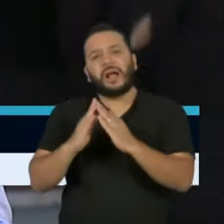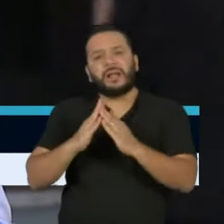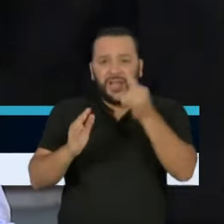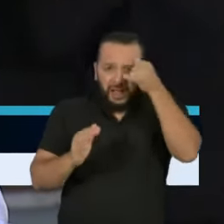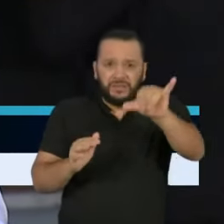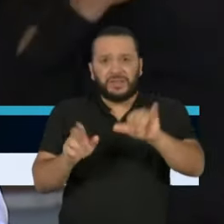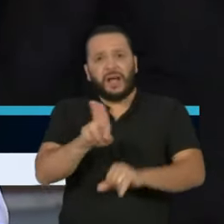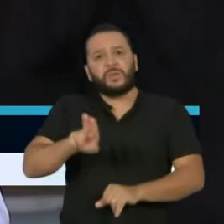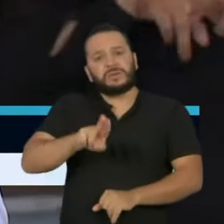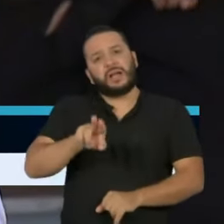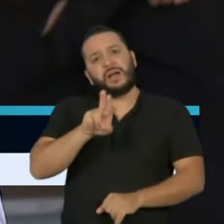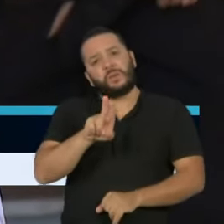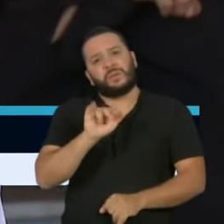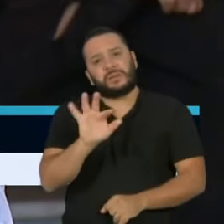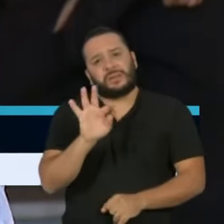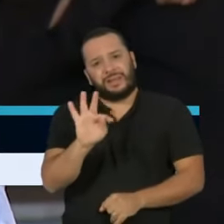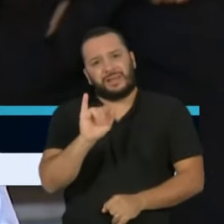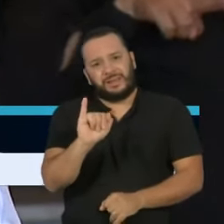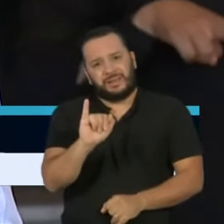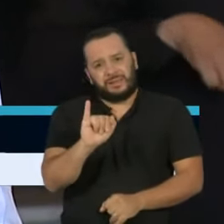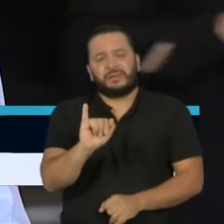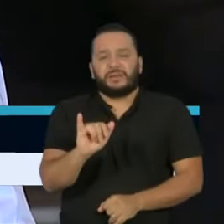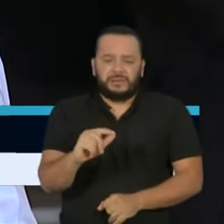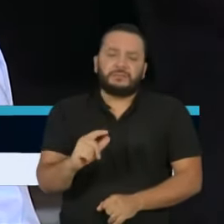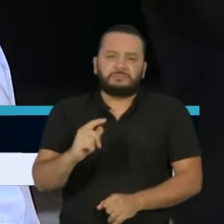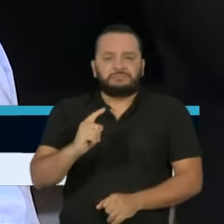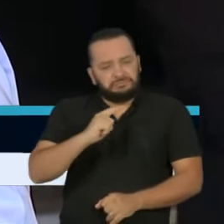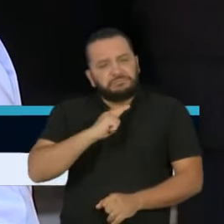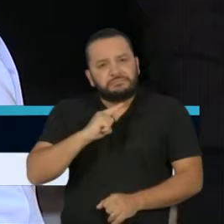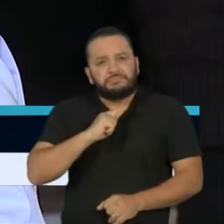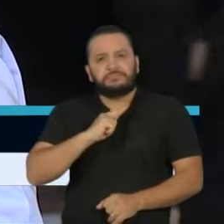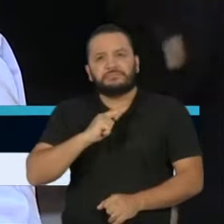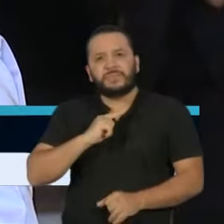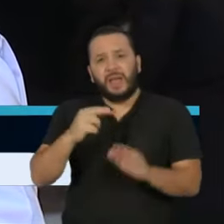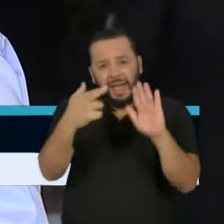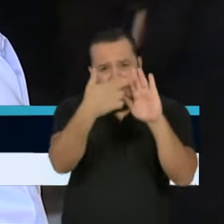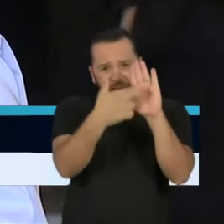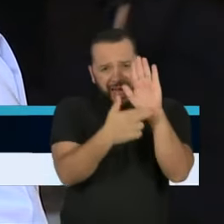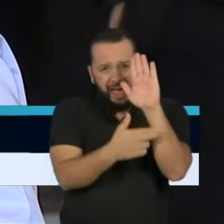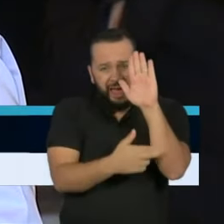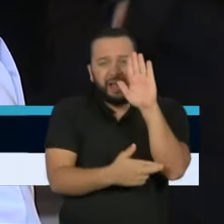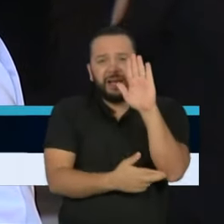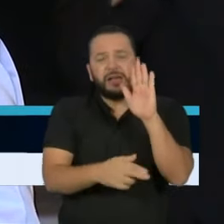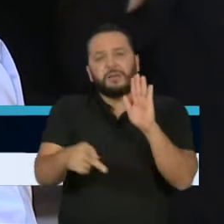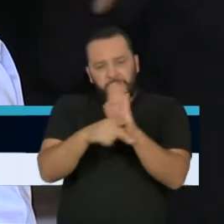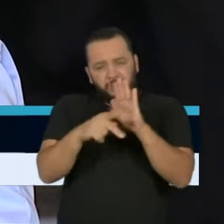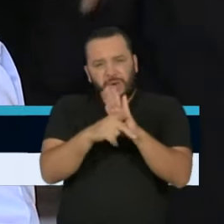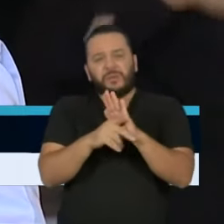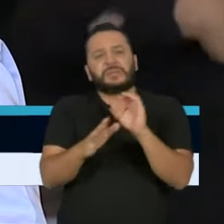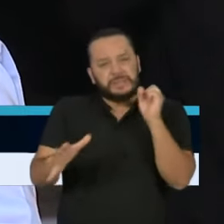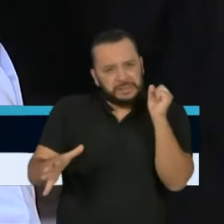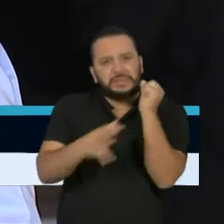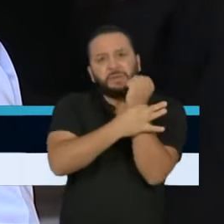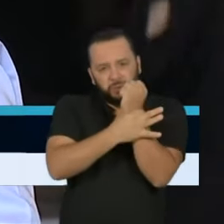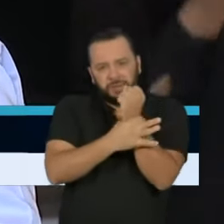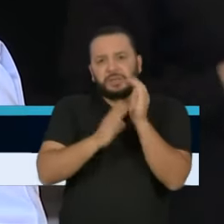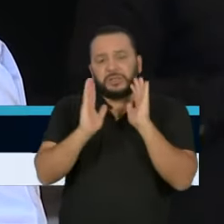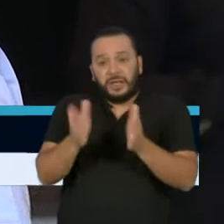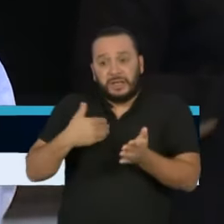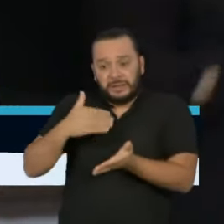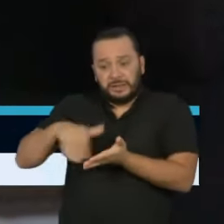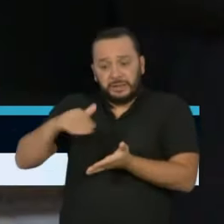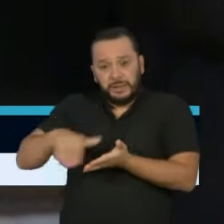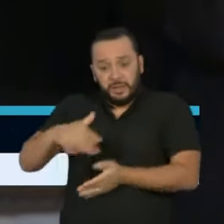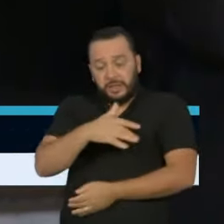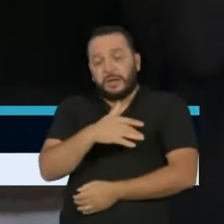Eles estão, a sua implantação acompanha um protocolo de biossegurança que foi feito pela Secretaria Municipal de